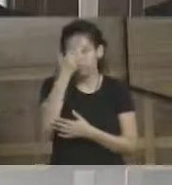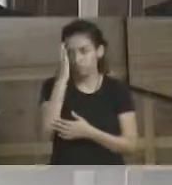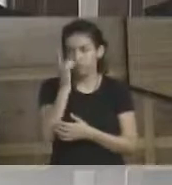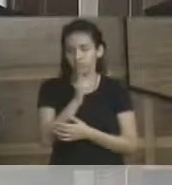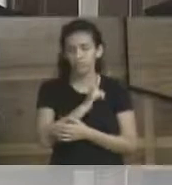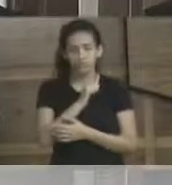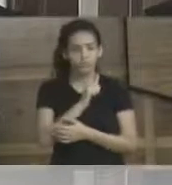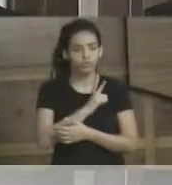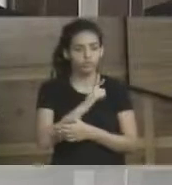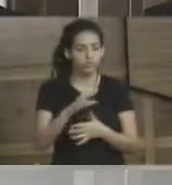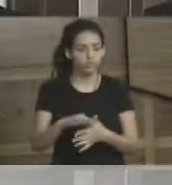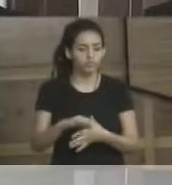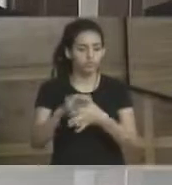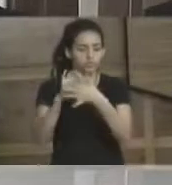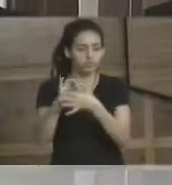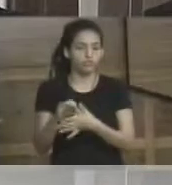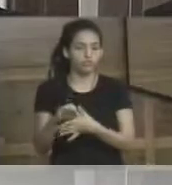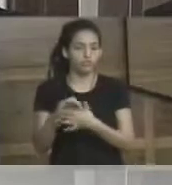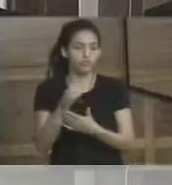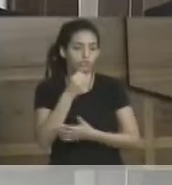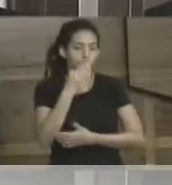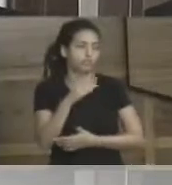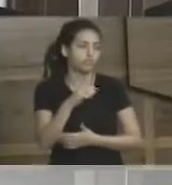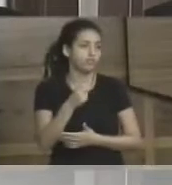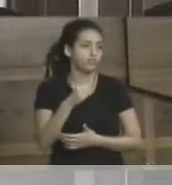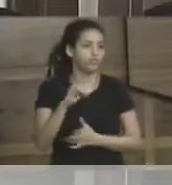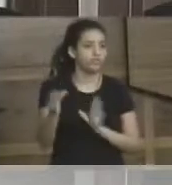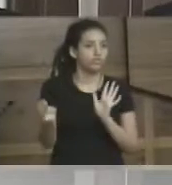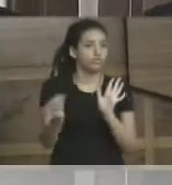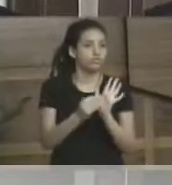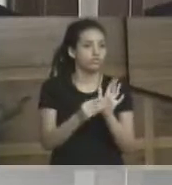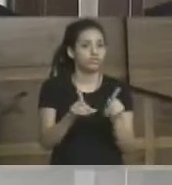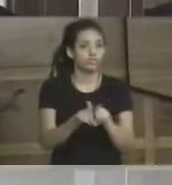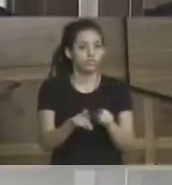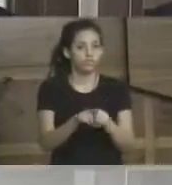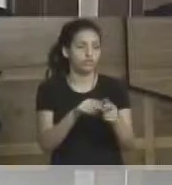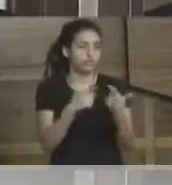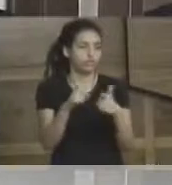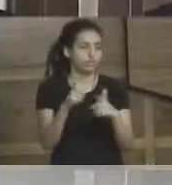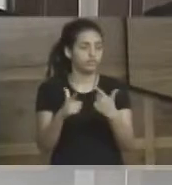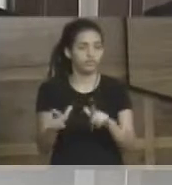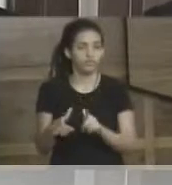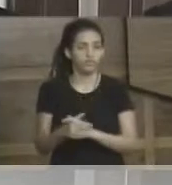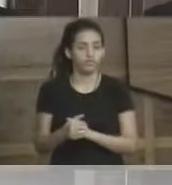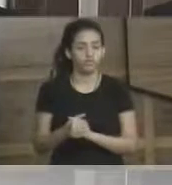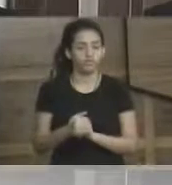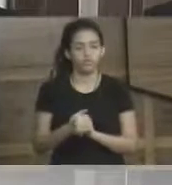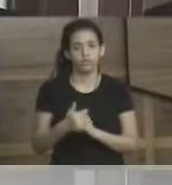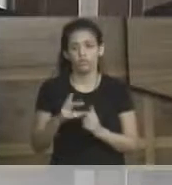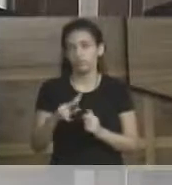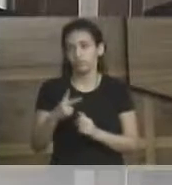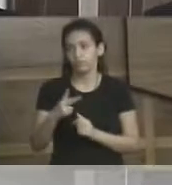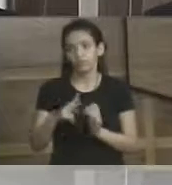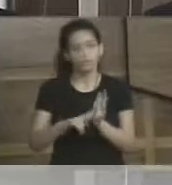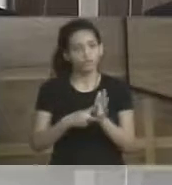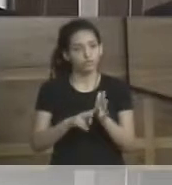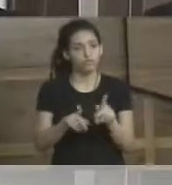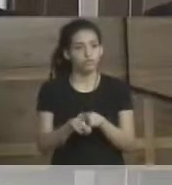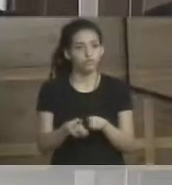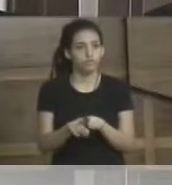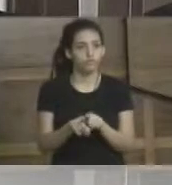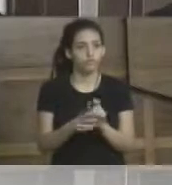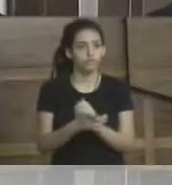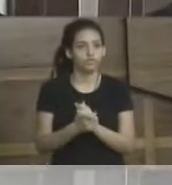tem grande liderança lá dentro, seria muito bacana se a gente pudesse incluir tantos outros também, inclusive o sindicato lá também, para a gente